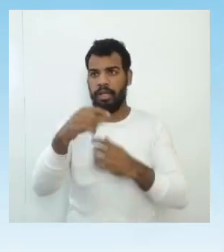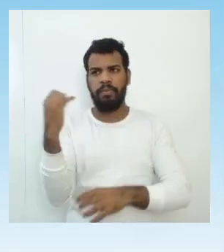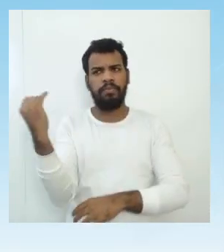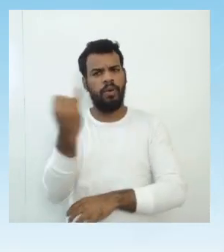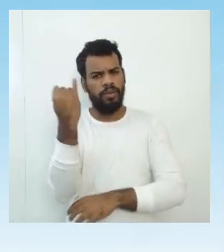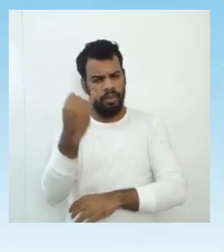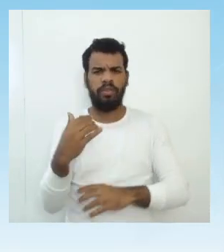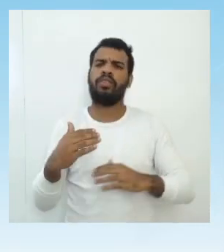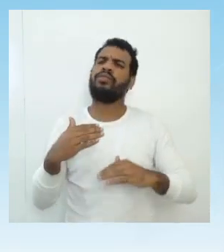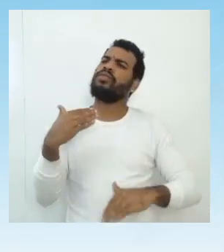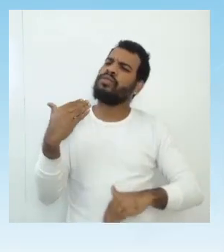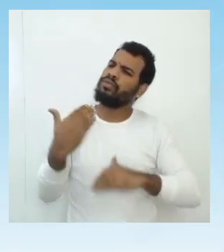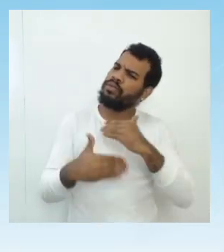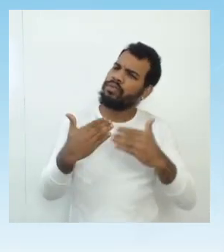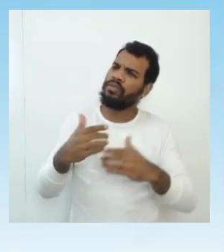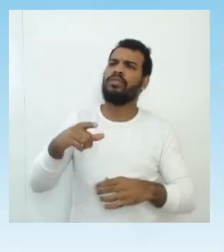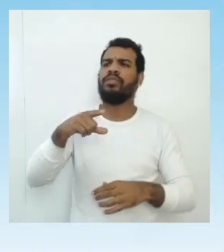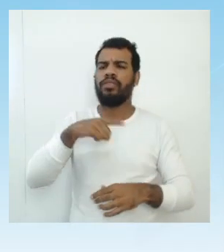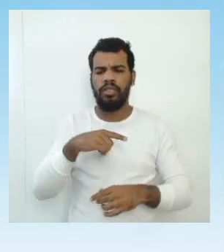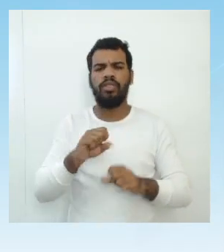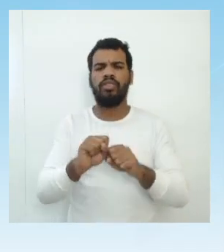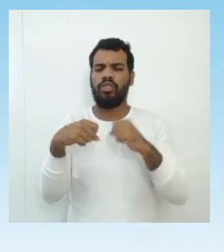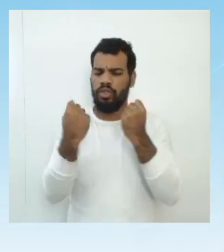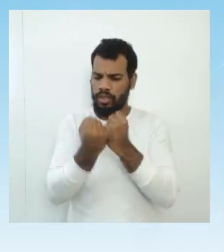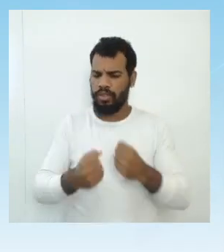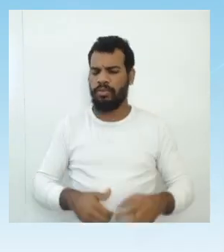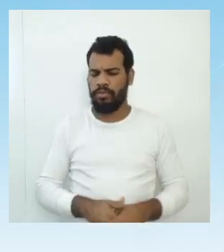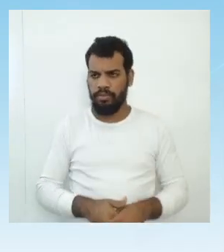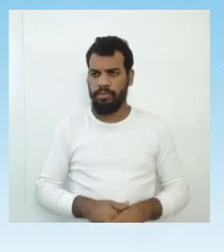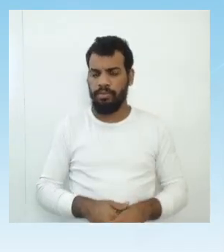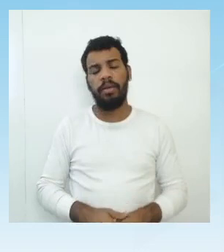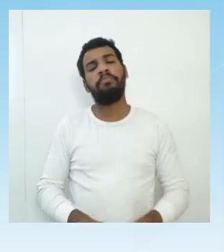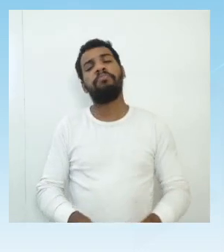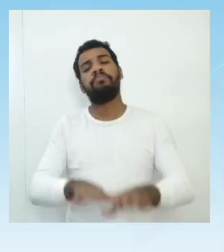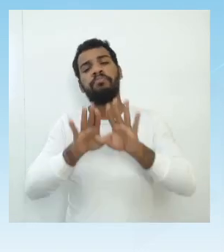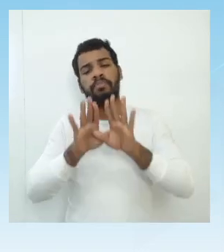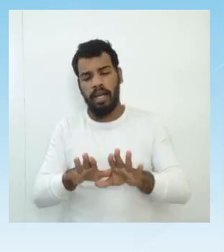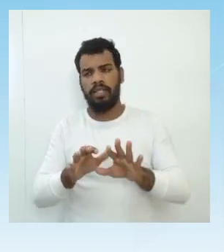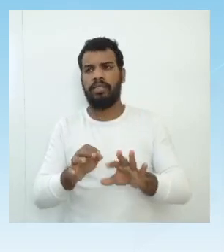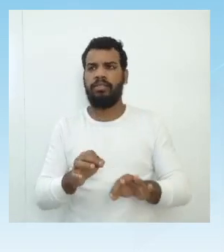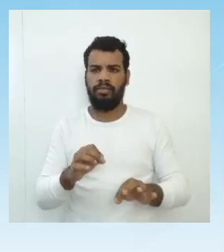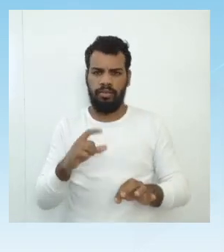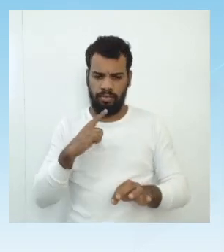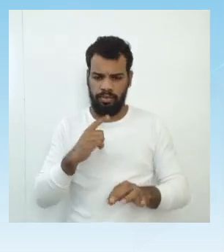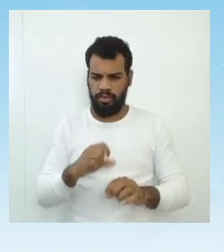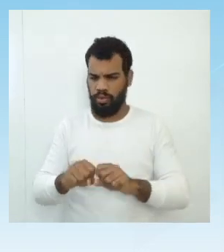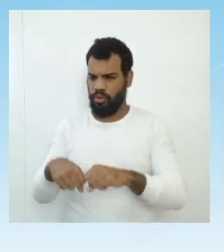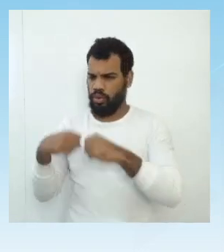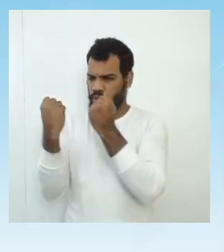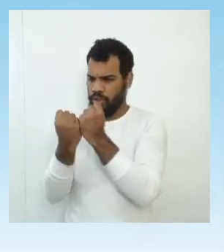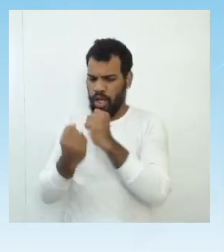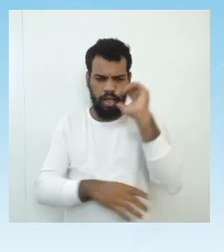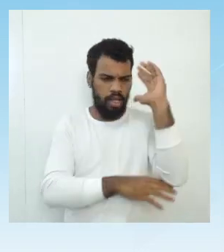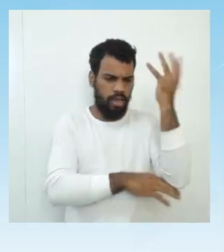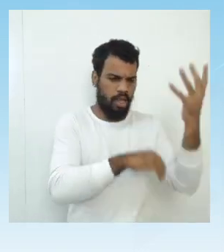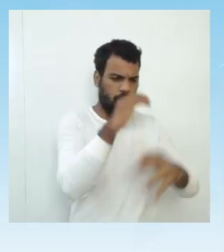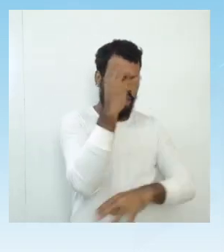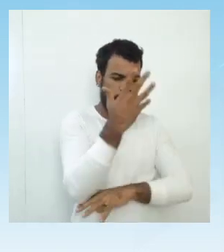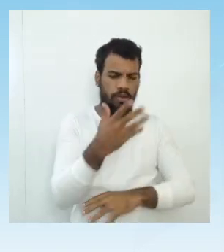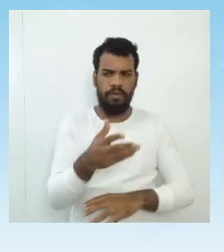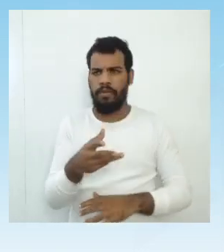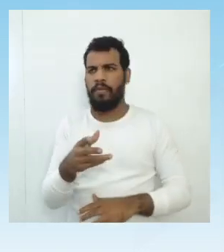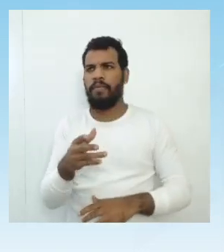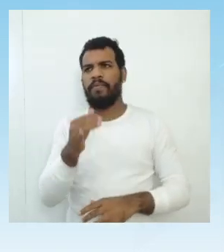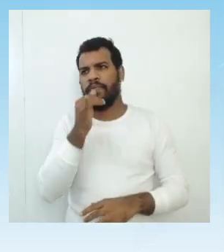desenvolvimento ali das sociedades. Mas essa relação sociedade e natureza nem sempre se